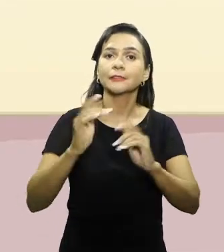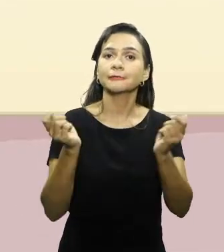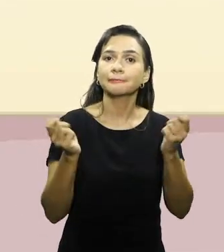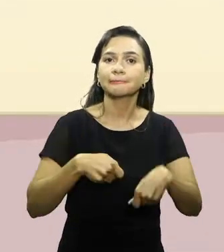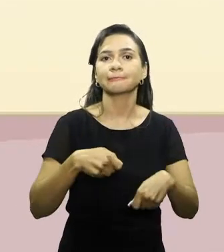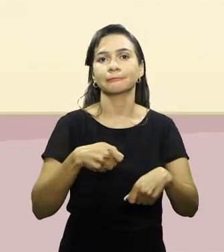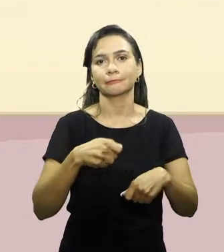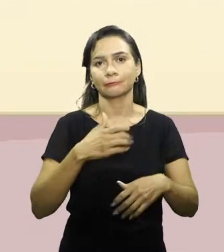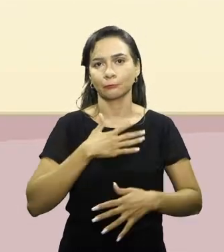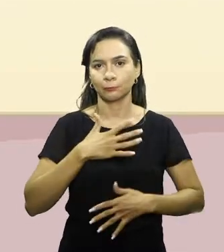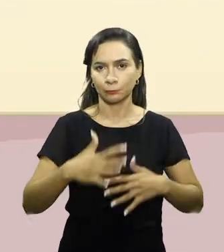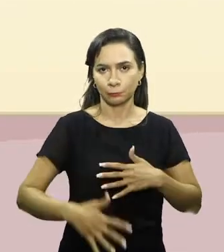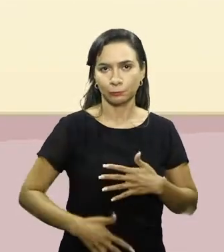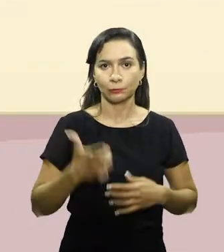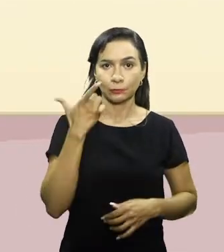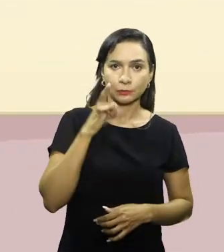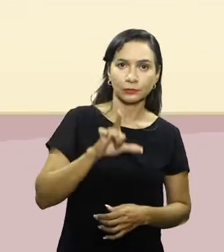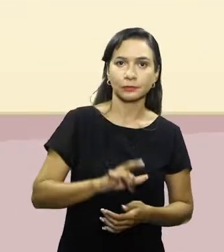física.